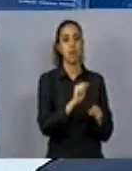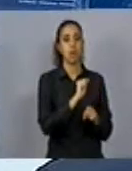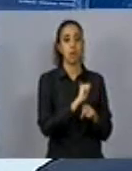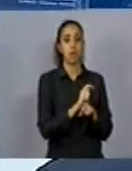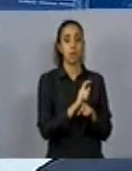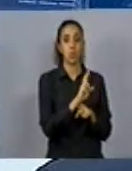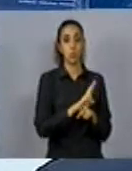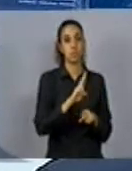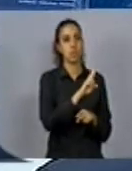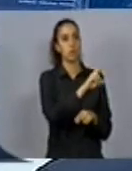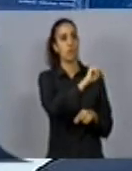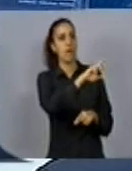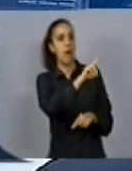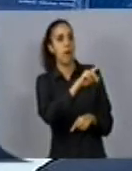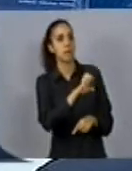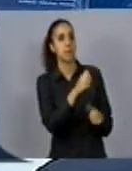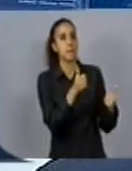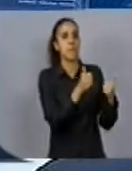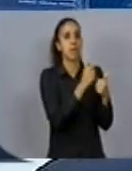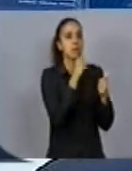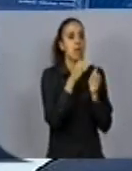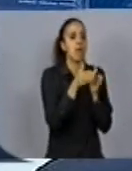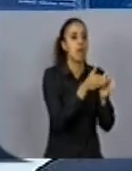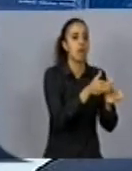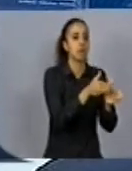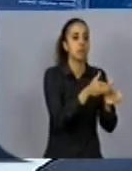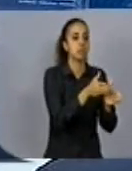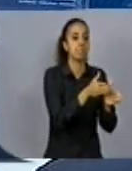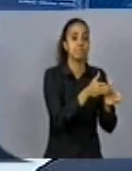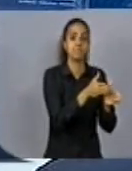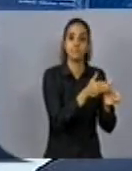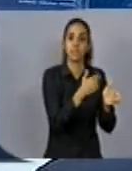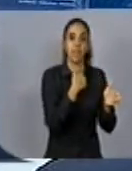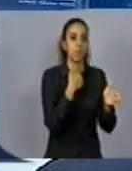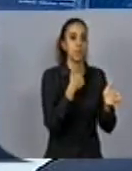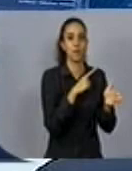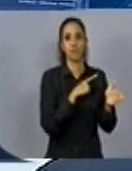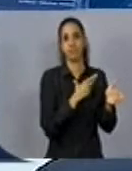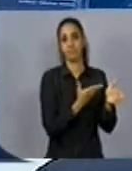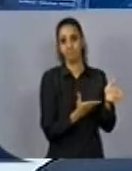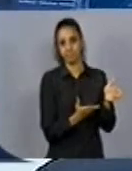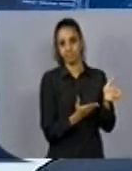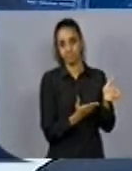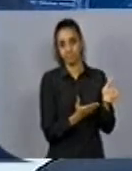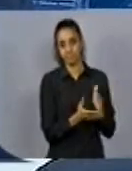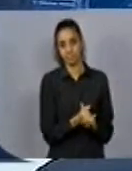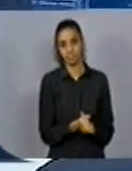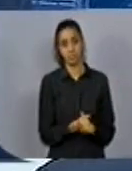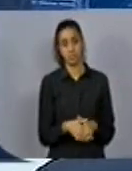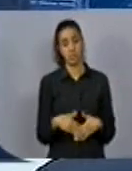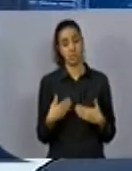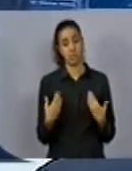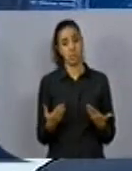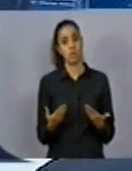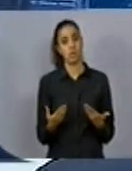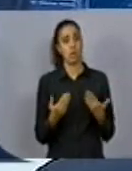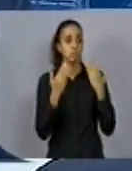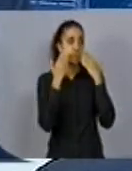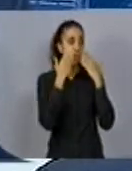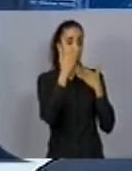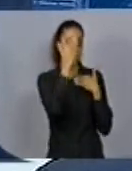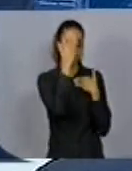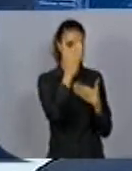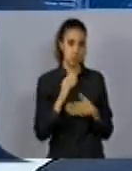de uma várzea, de um curso d'água. Então, ela praticamente não vai existir. Então, com essas palavras, eu agradeço a